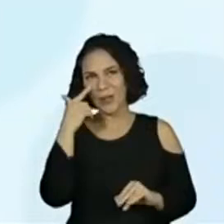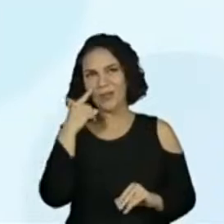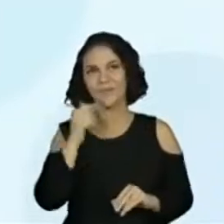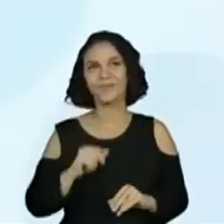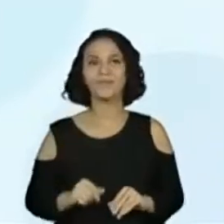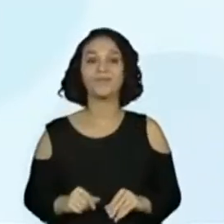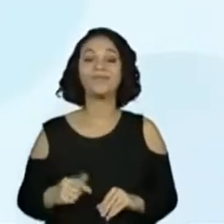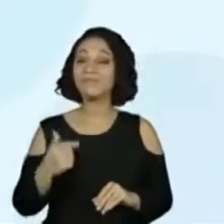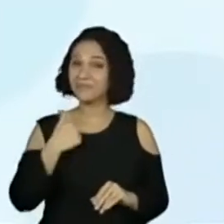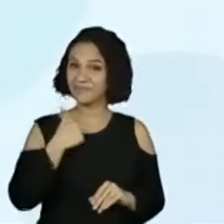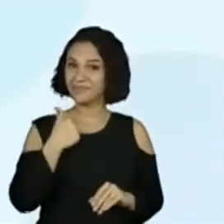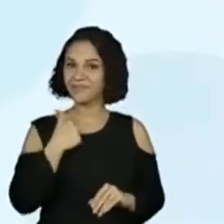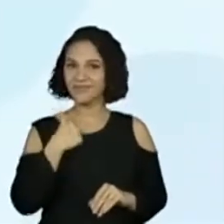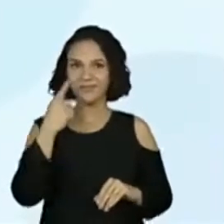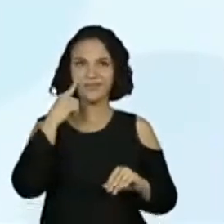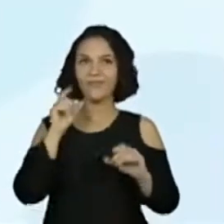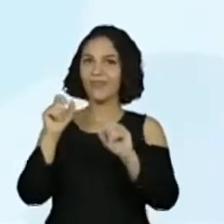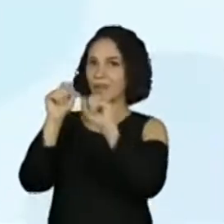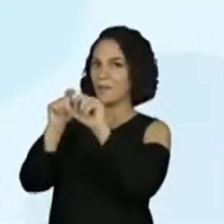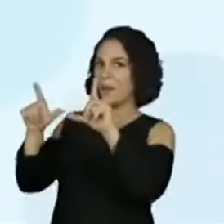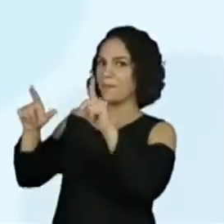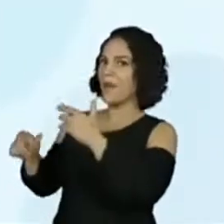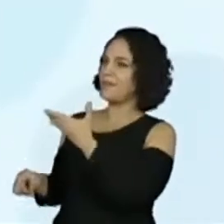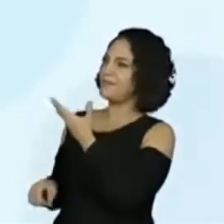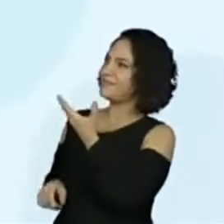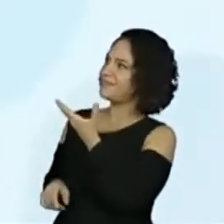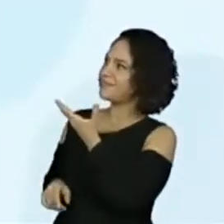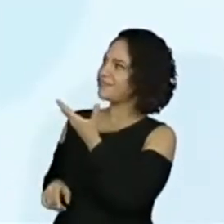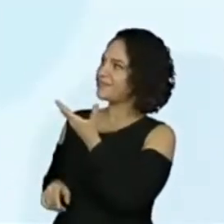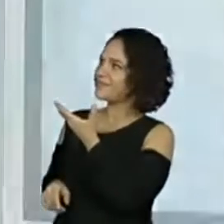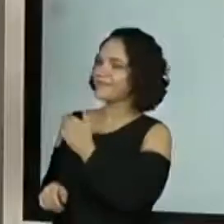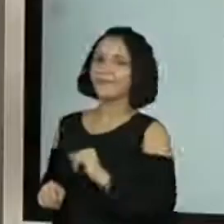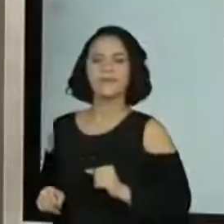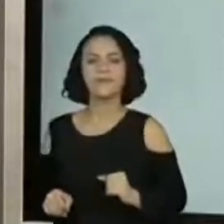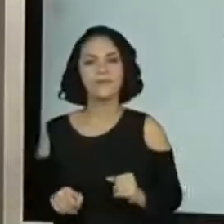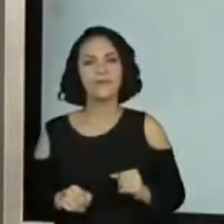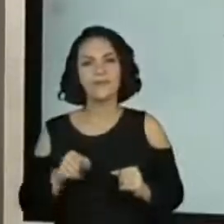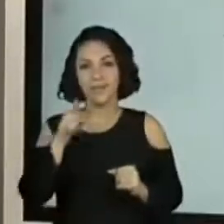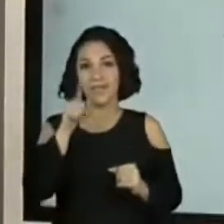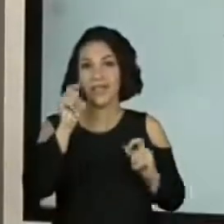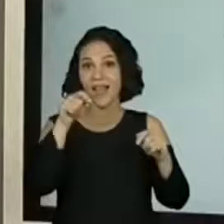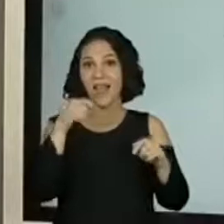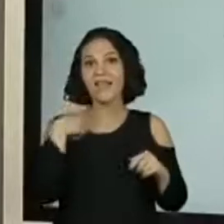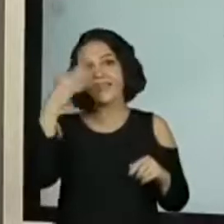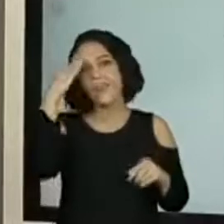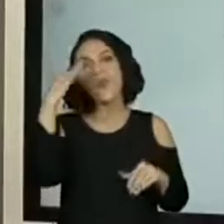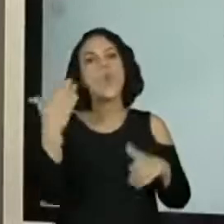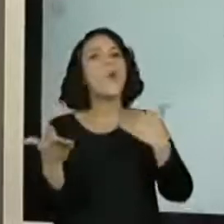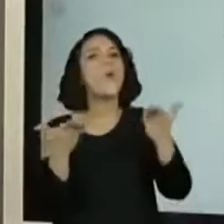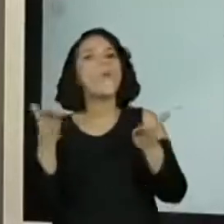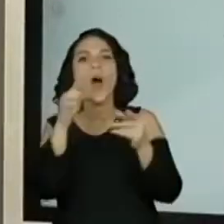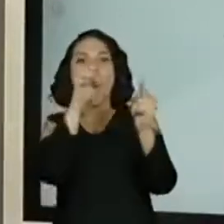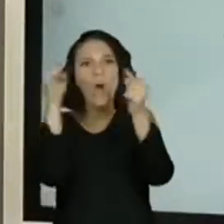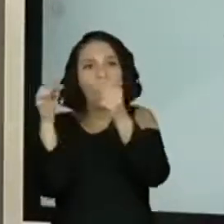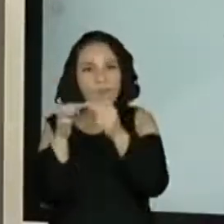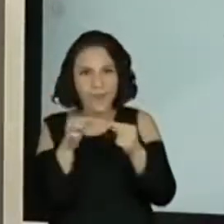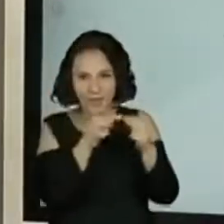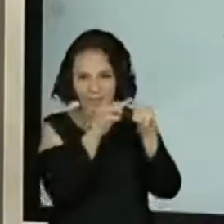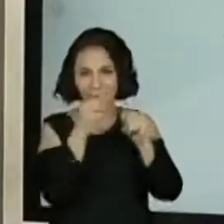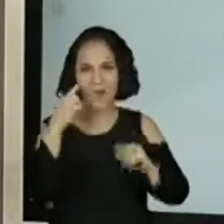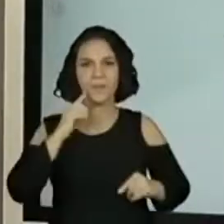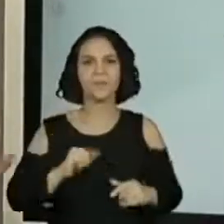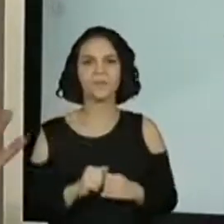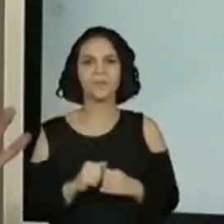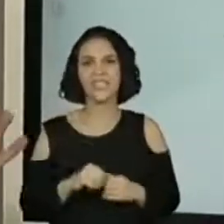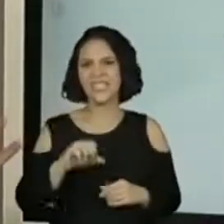professora vai ler e ainda não vai apontar, mas vocês já vão conseguir, pelo recurso, saber qual é. Aí na tela tem, ó,